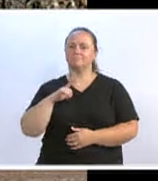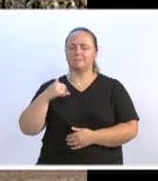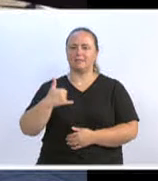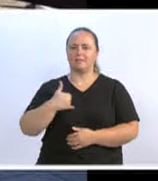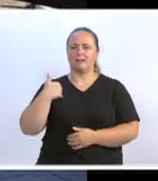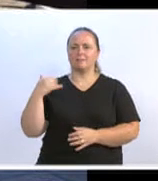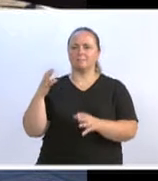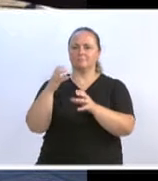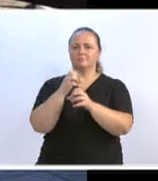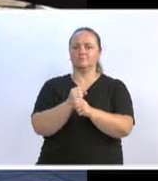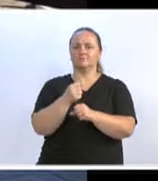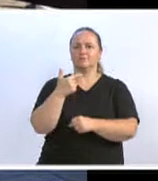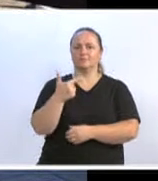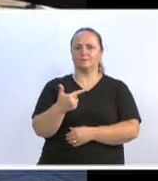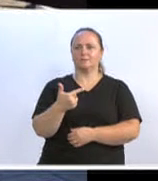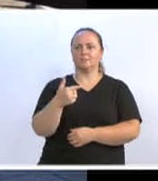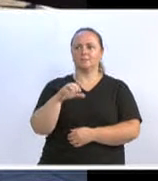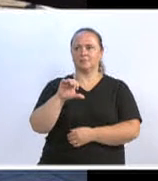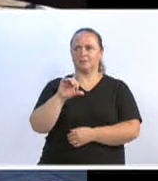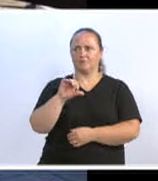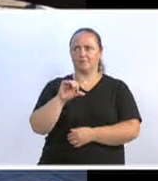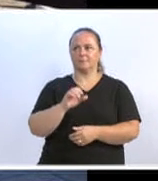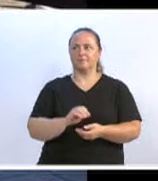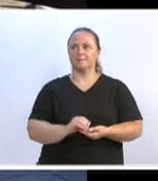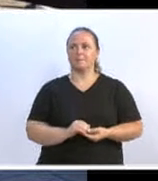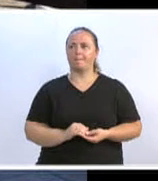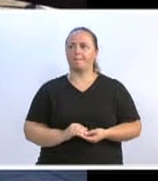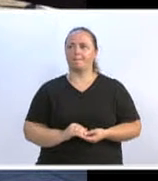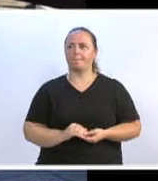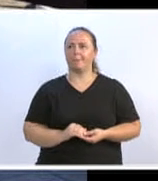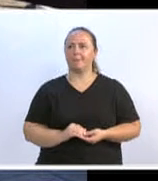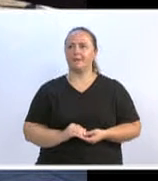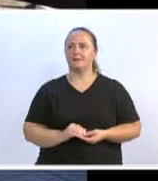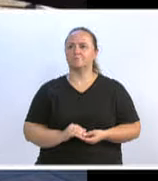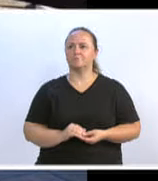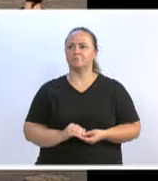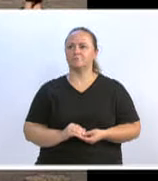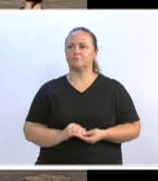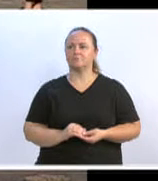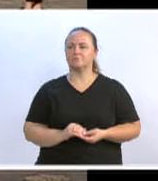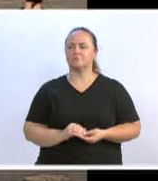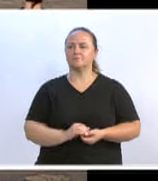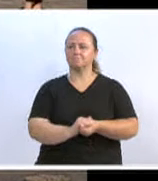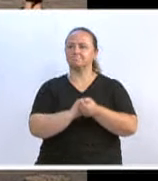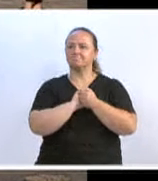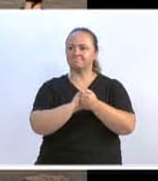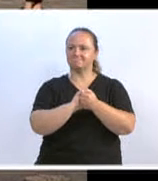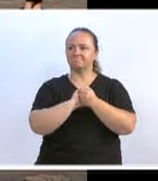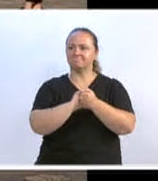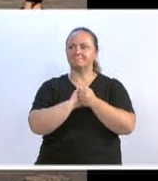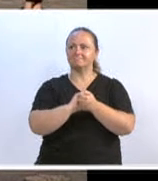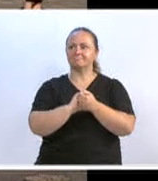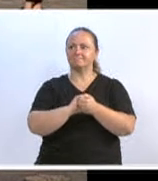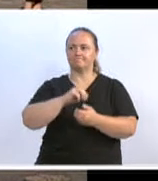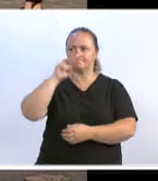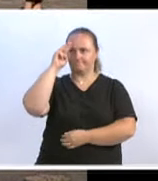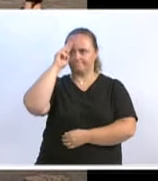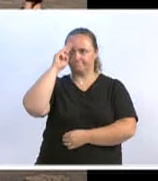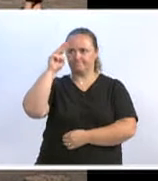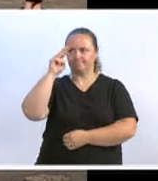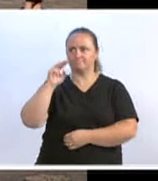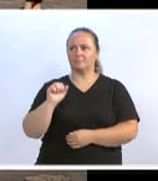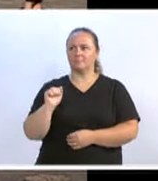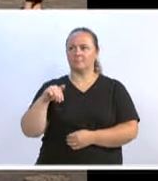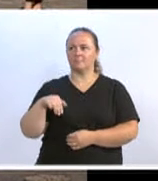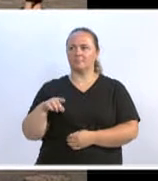no dia de ontem. e eu gostaria de parabenizar o Tenente-Coronel André Luiz